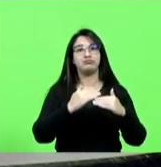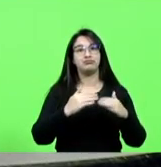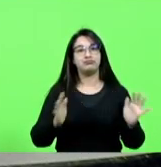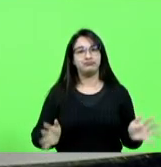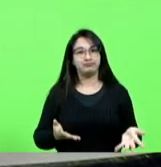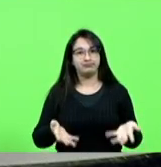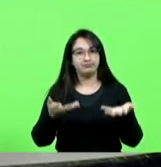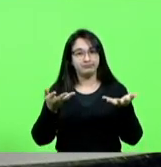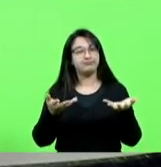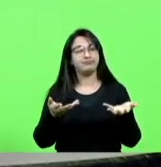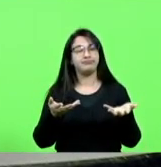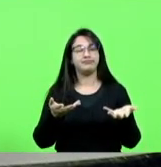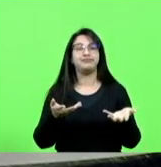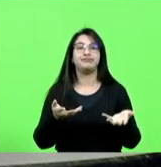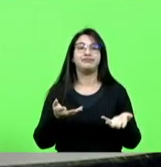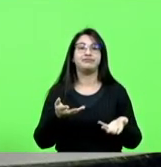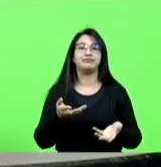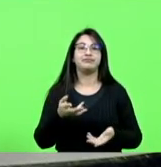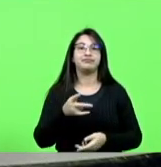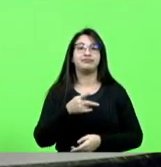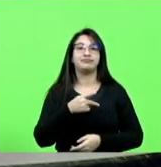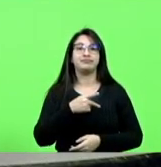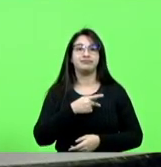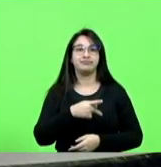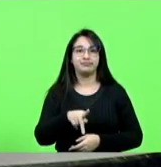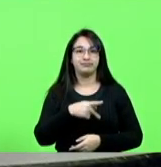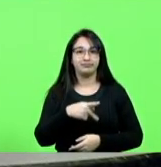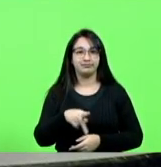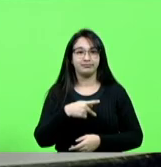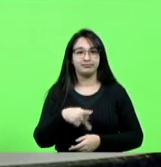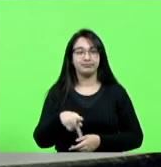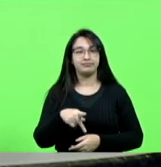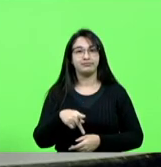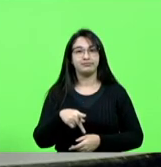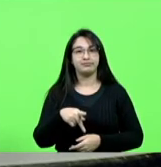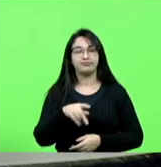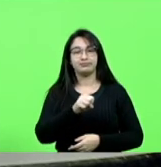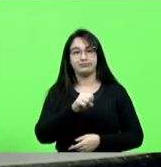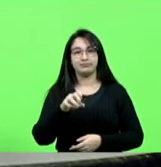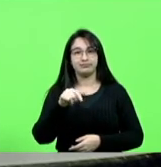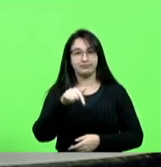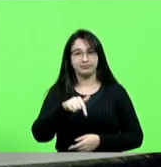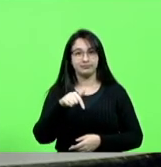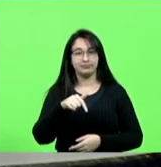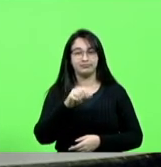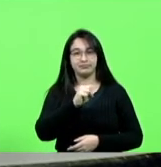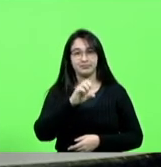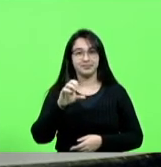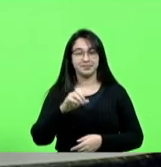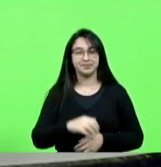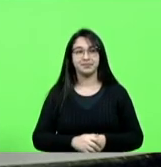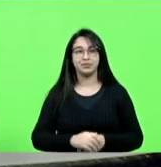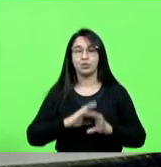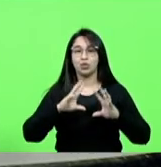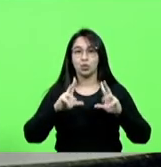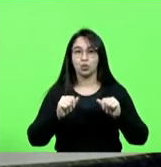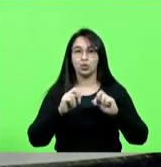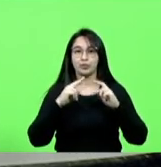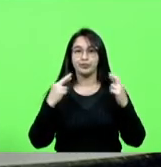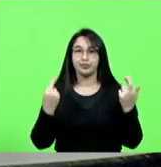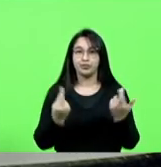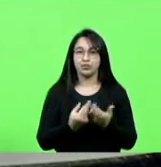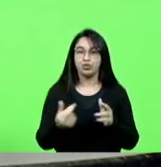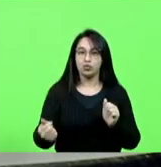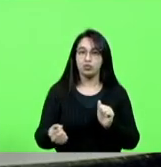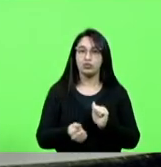catarinense nos últimos tempos. Porque, de fato, nós todos aqui reunidos em um no som, eu